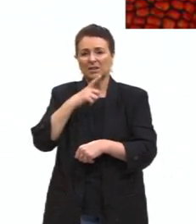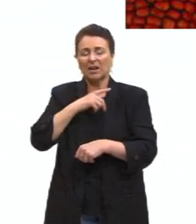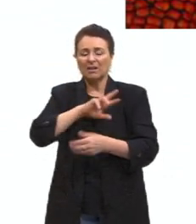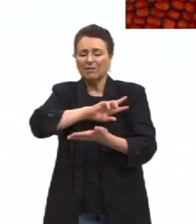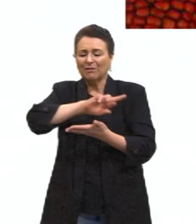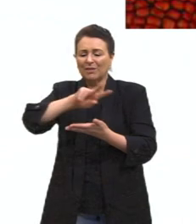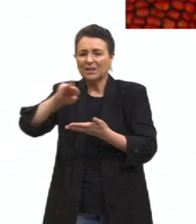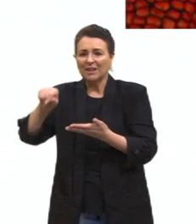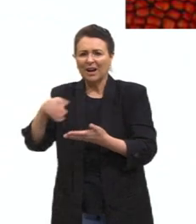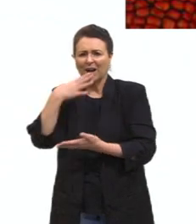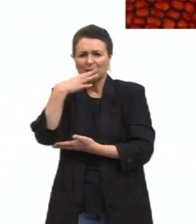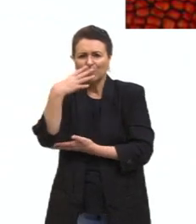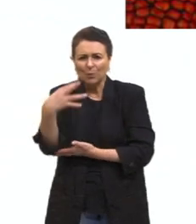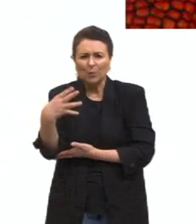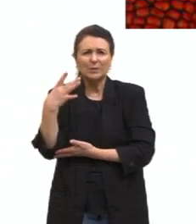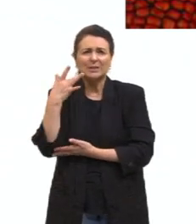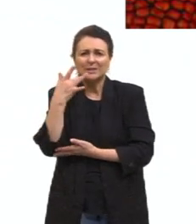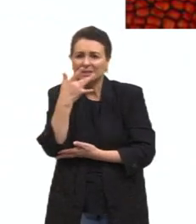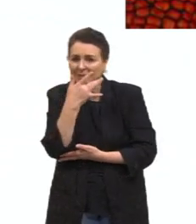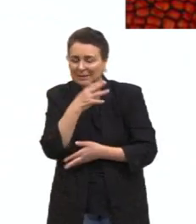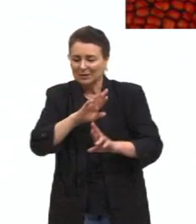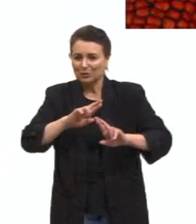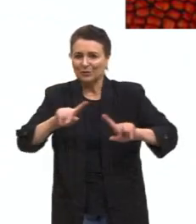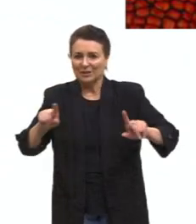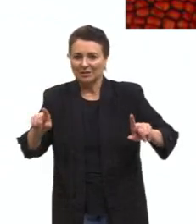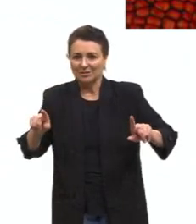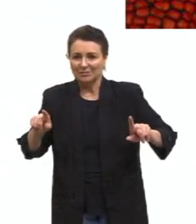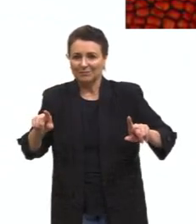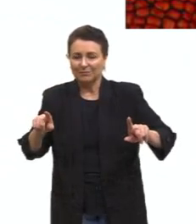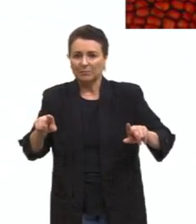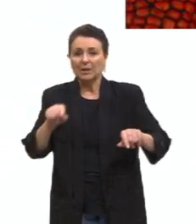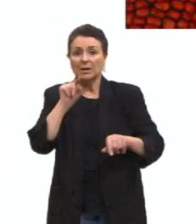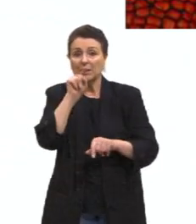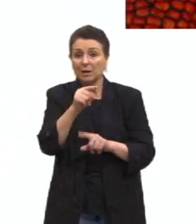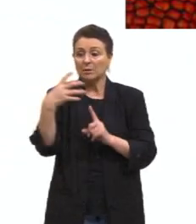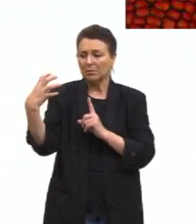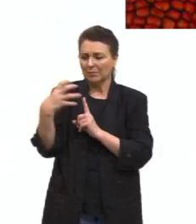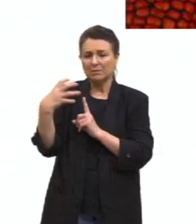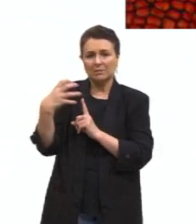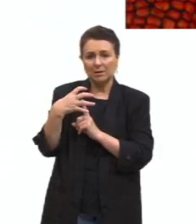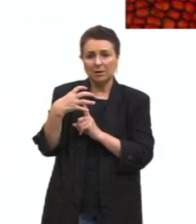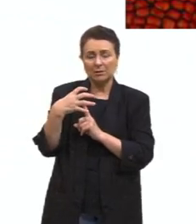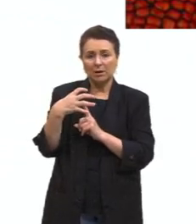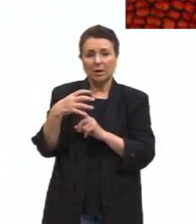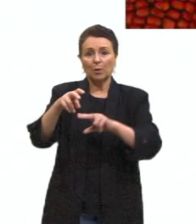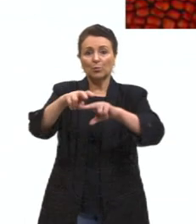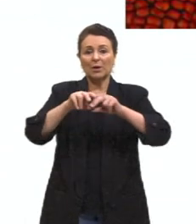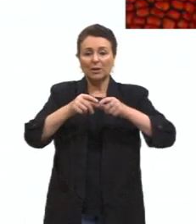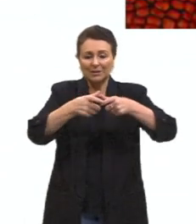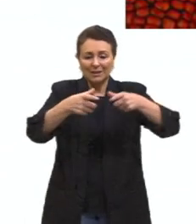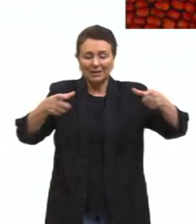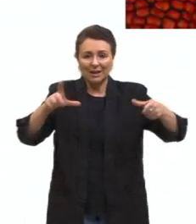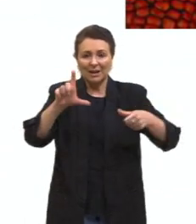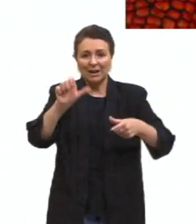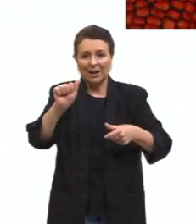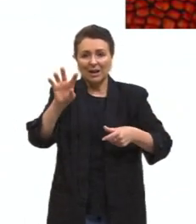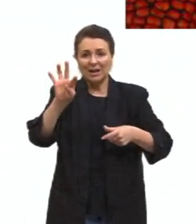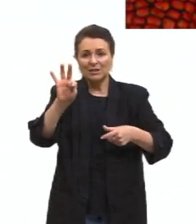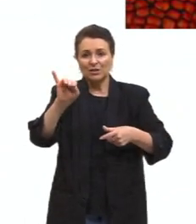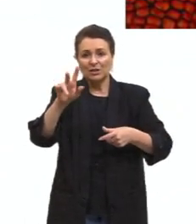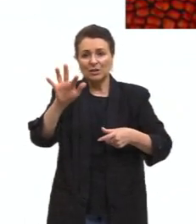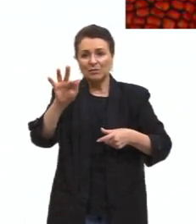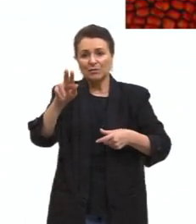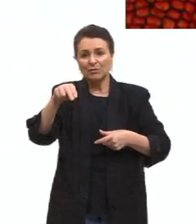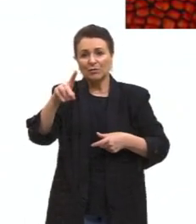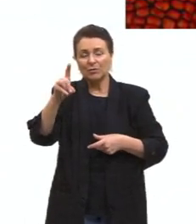cores, e essas variedades também, por vezes, são ameaçadas pelo latifúndio, pela monocultura e até